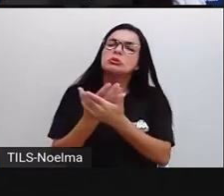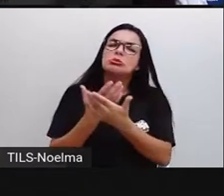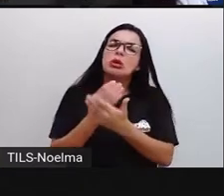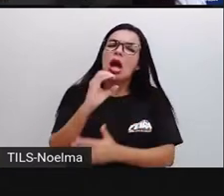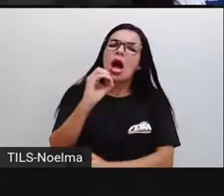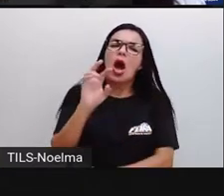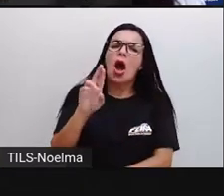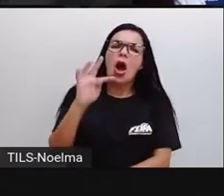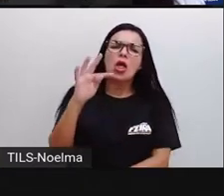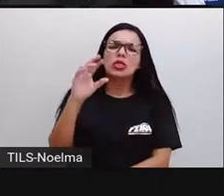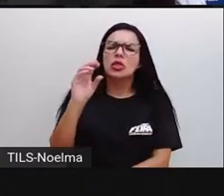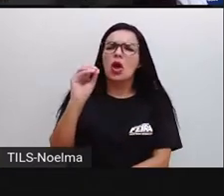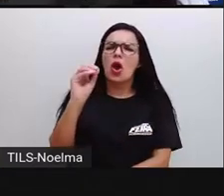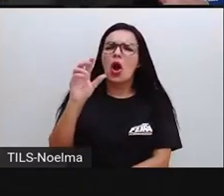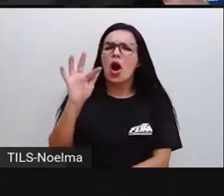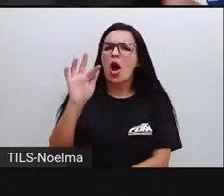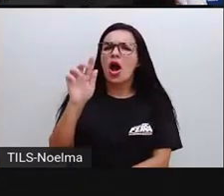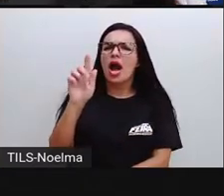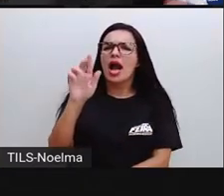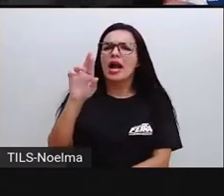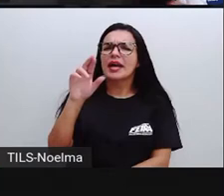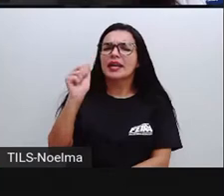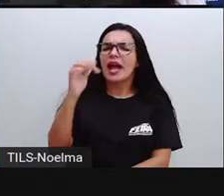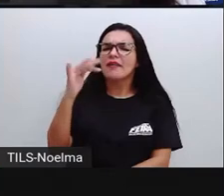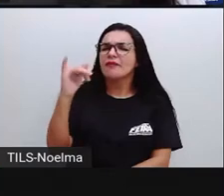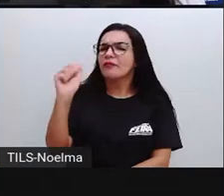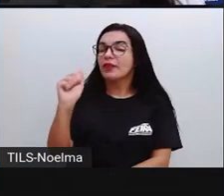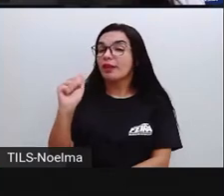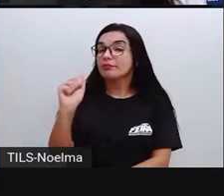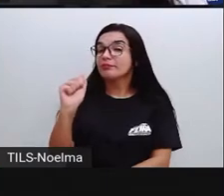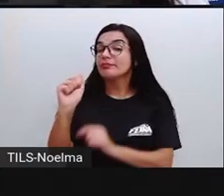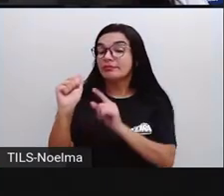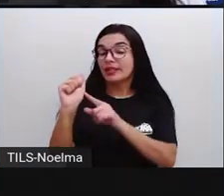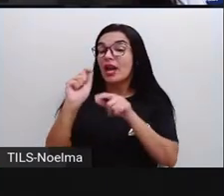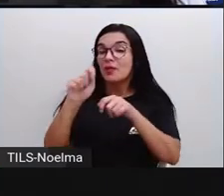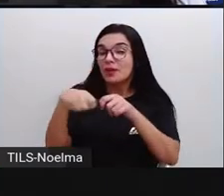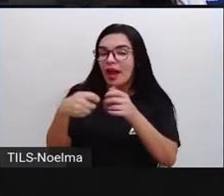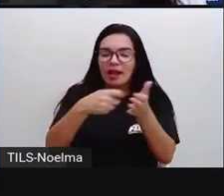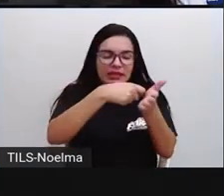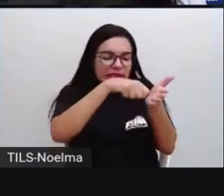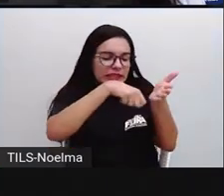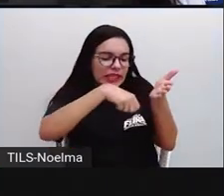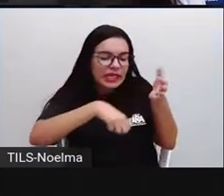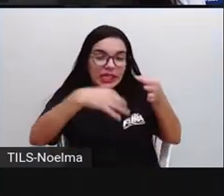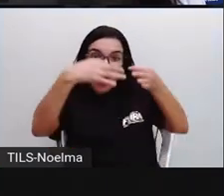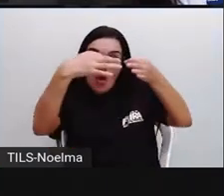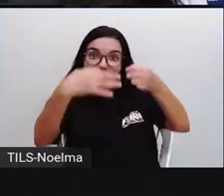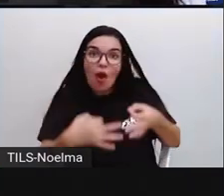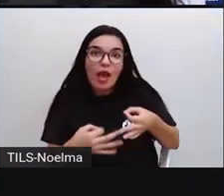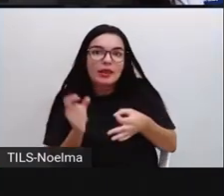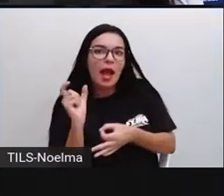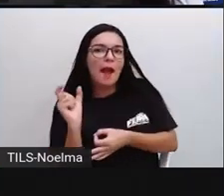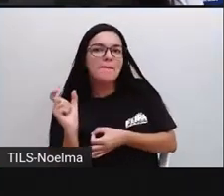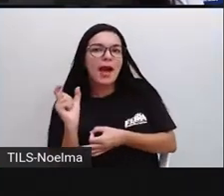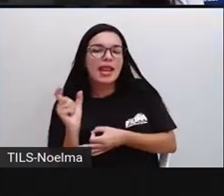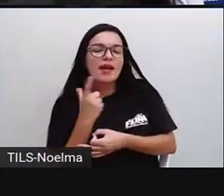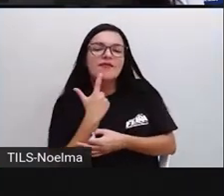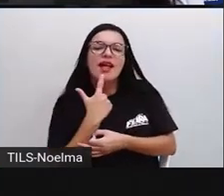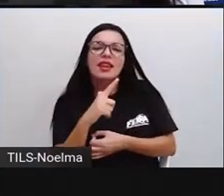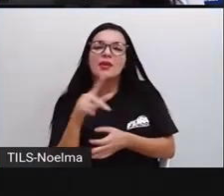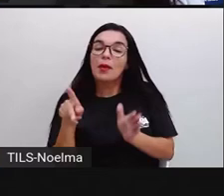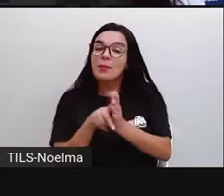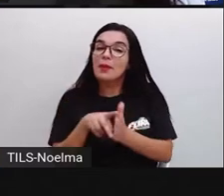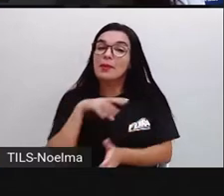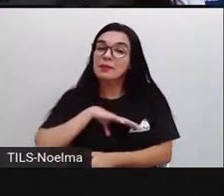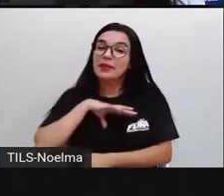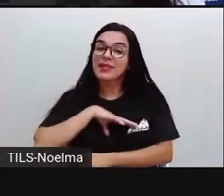O que ortografia? Ela estuda a forma correta de escrita das palavras da nossa língua, né?